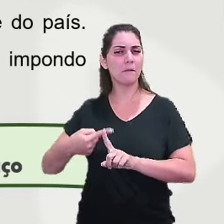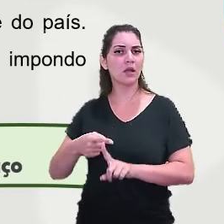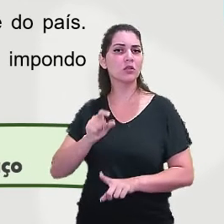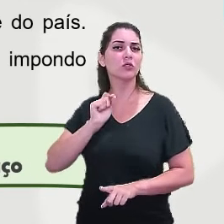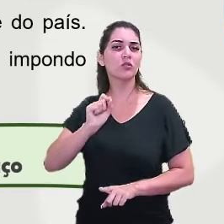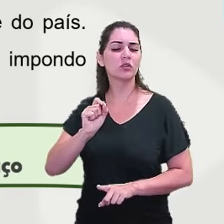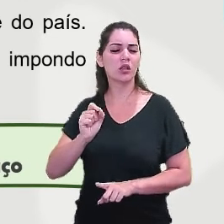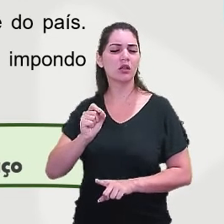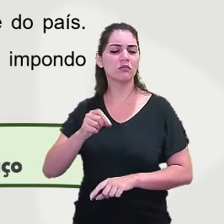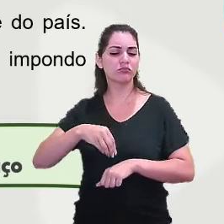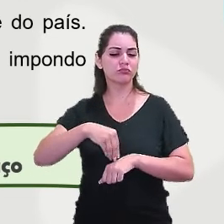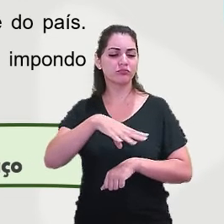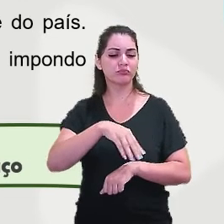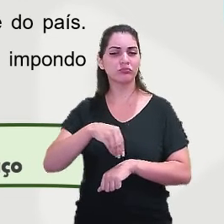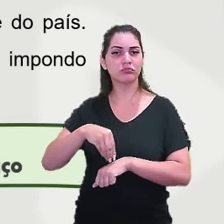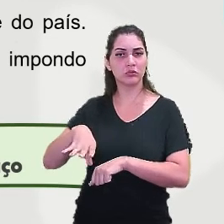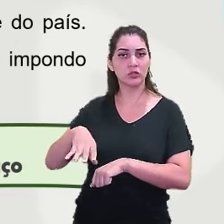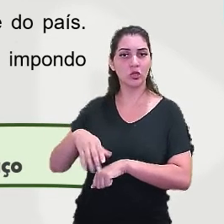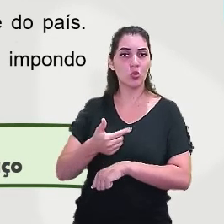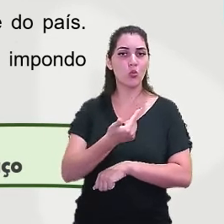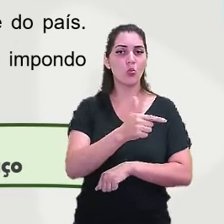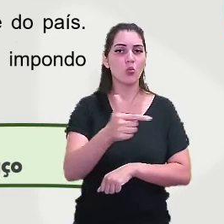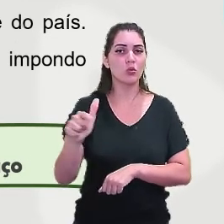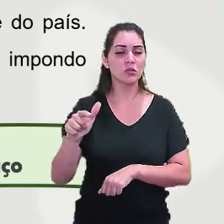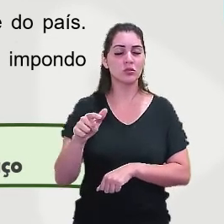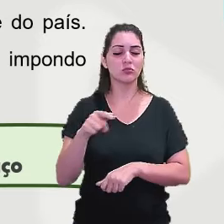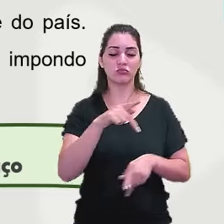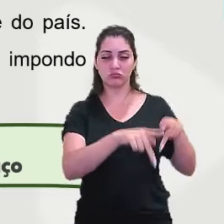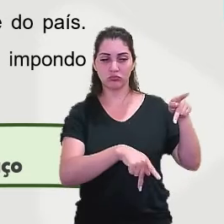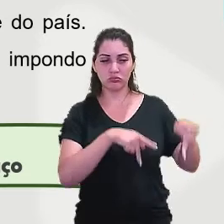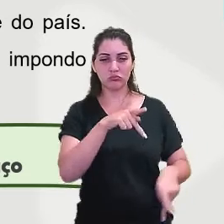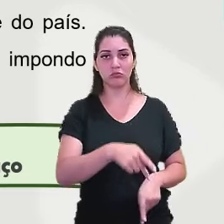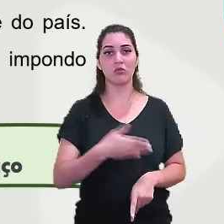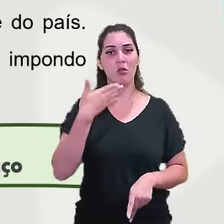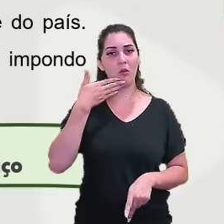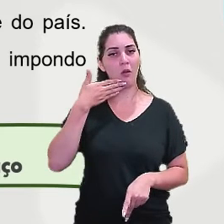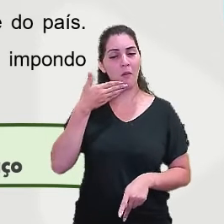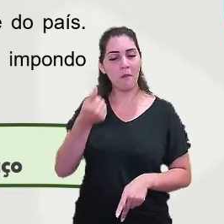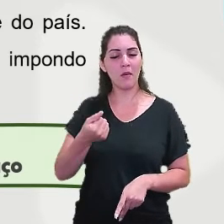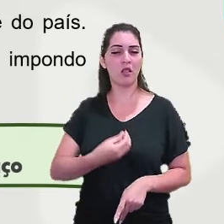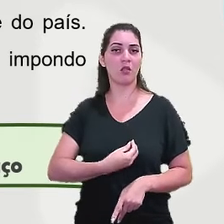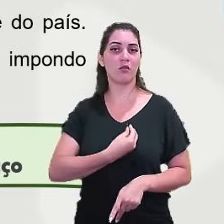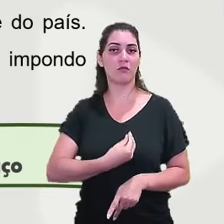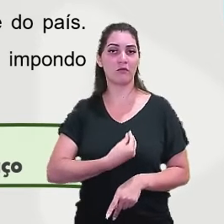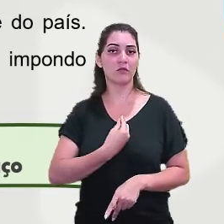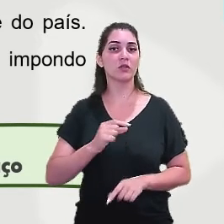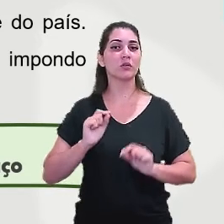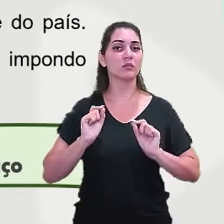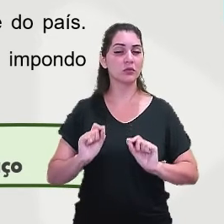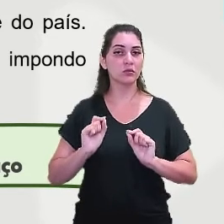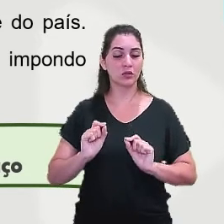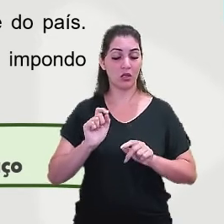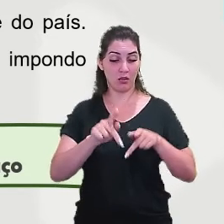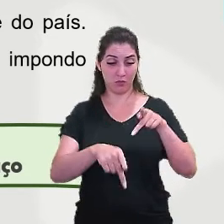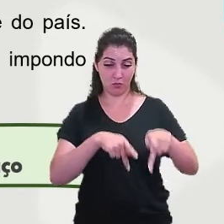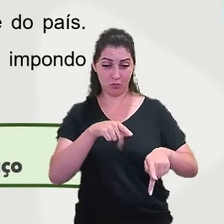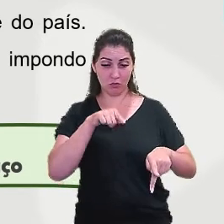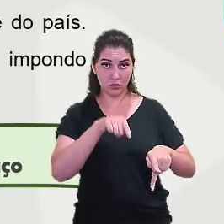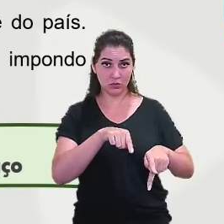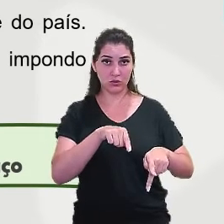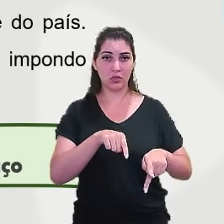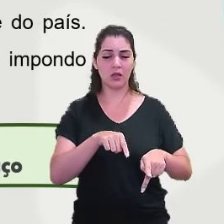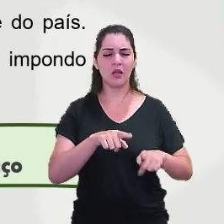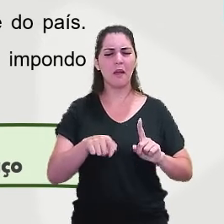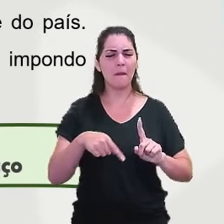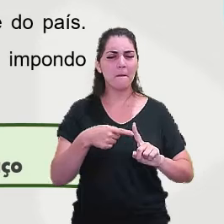fosse compartilhada com os demais. Queriam a melhor situação de vida para a população, para os